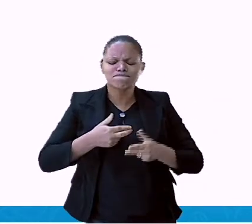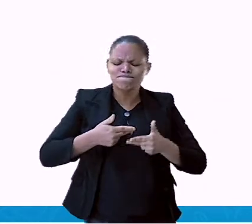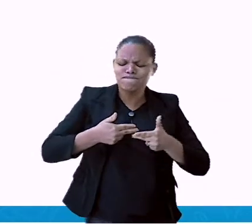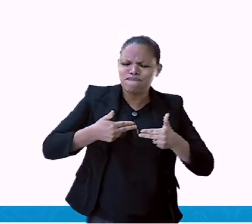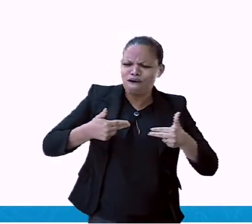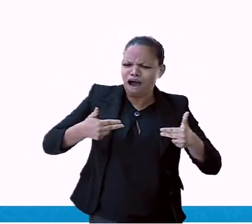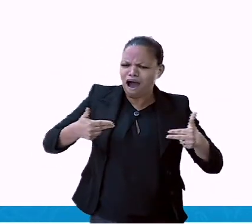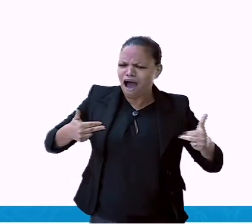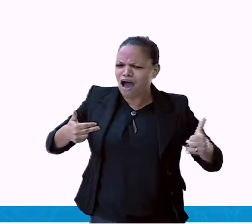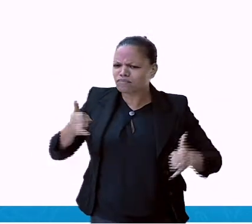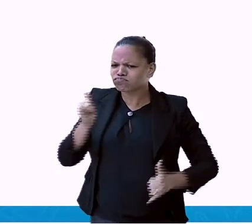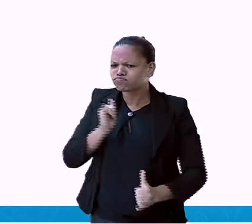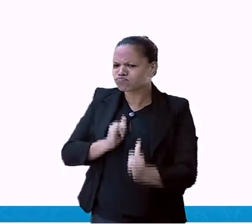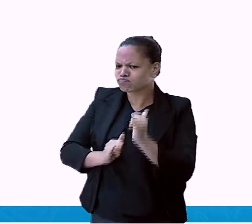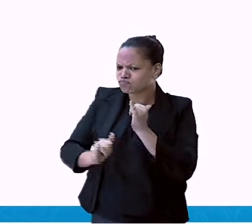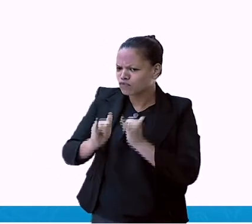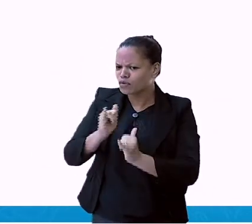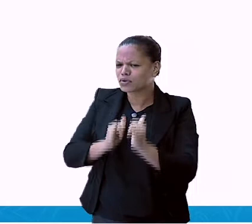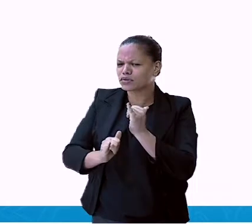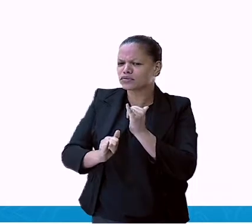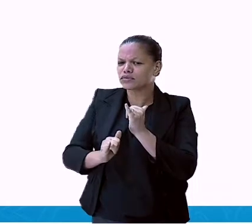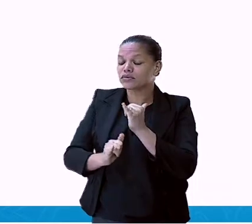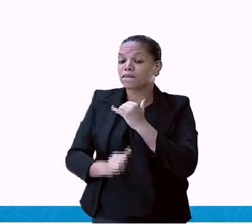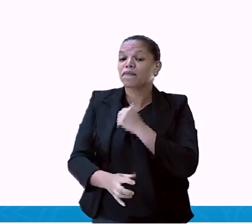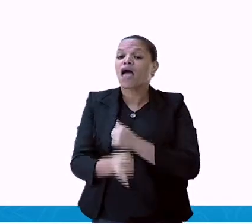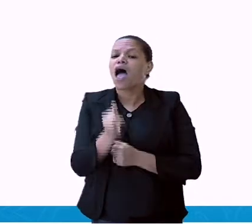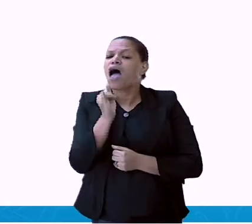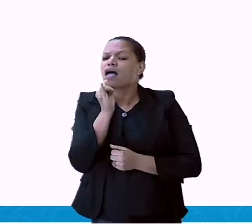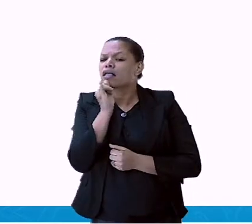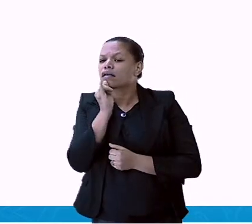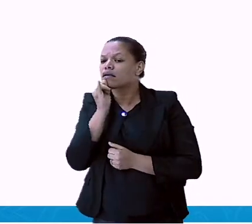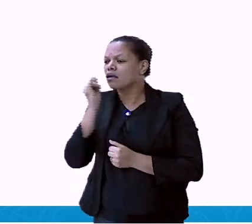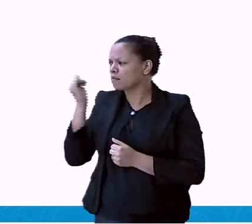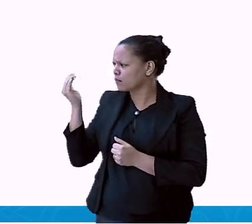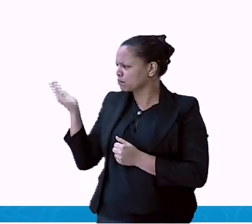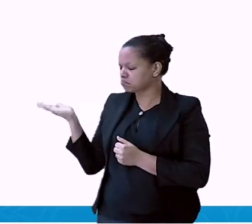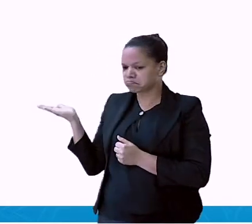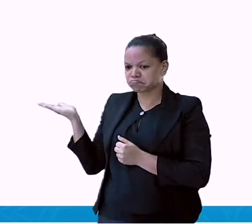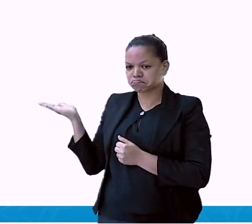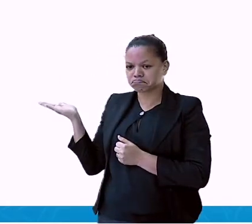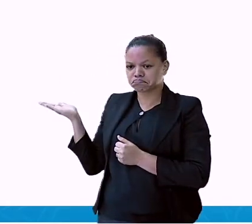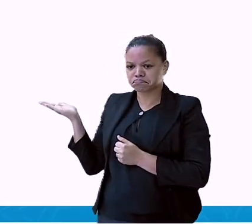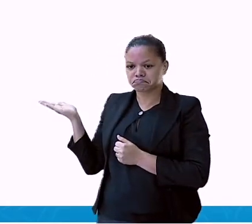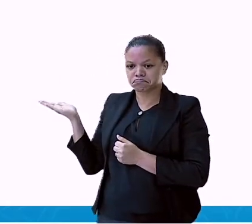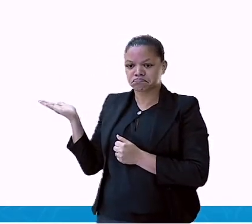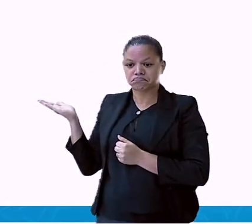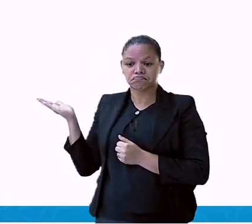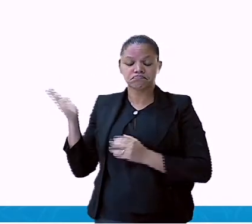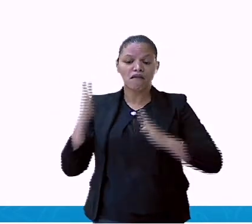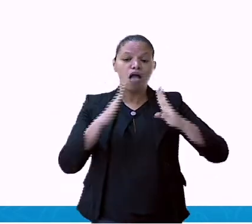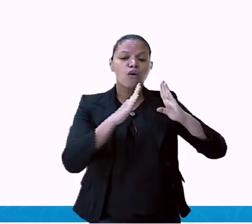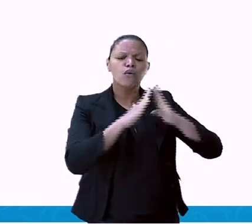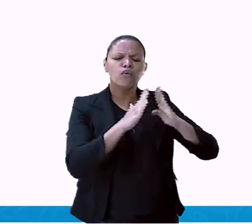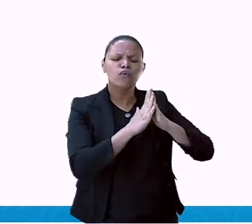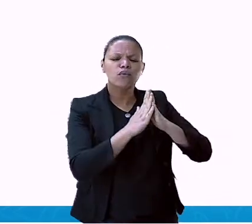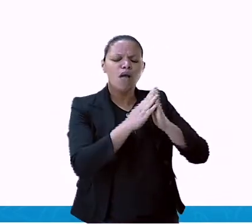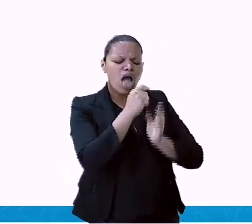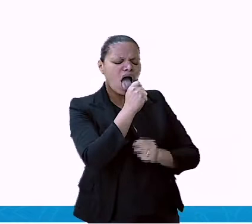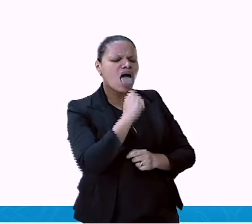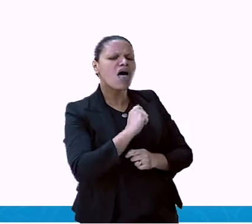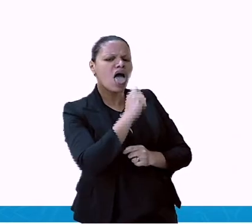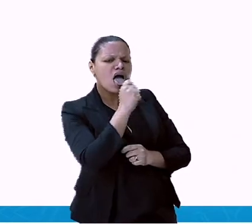Veja bem, este exemplo retrata que uma sorveteria qualquer, ela fez o que? Ela fez uma